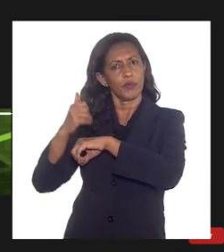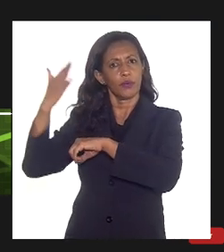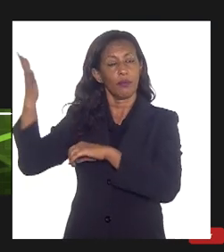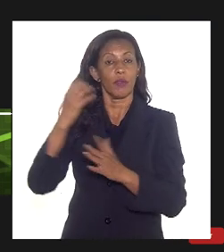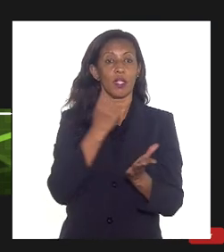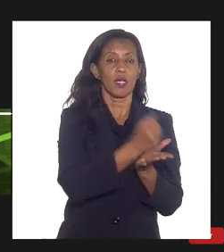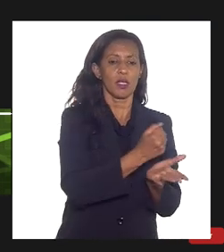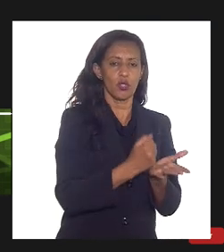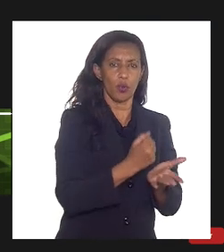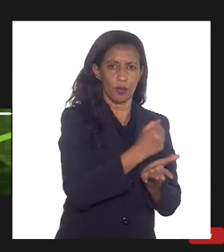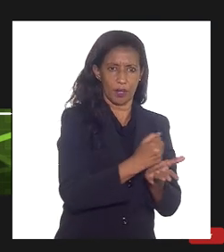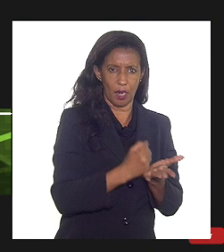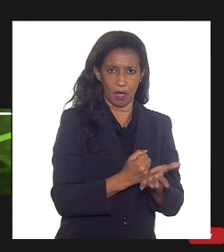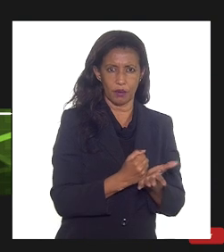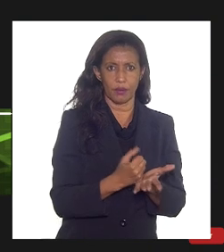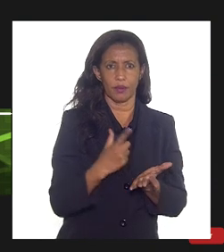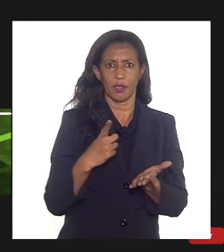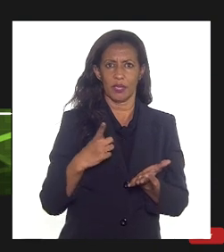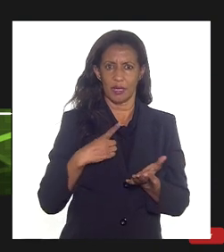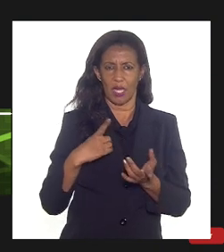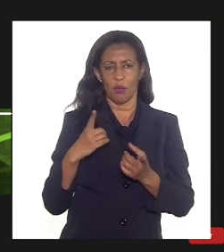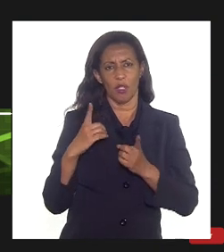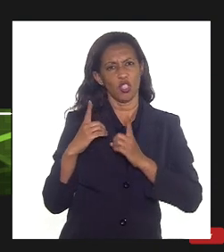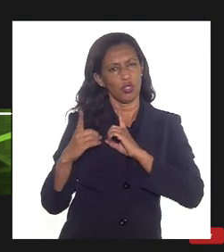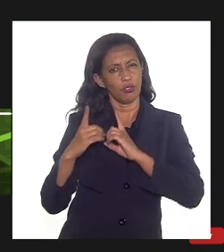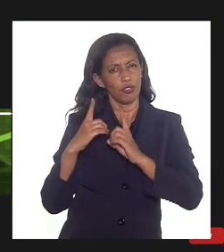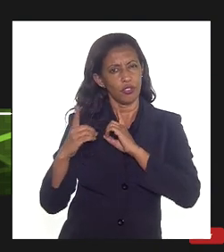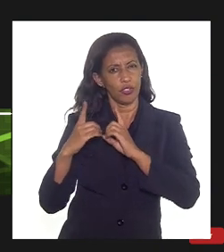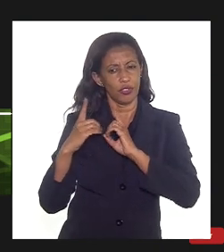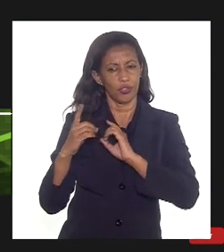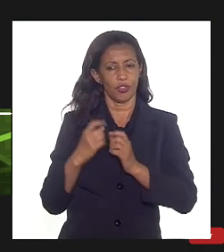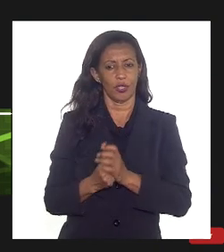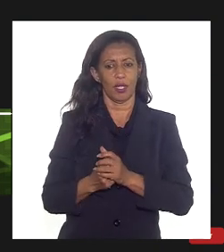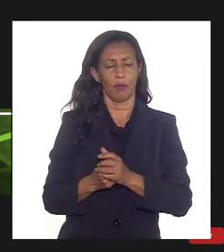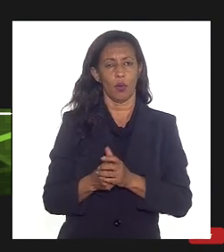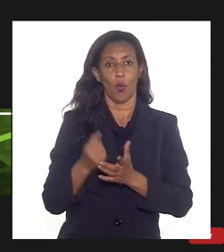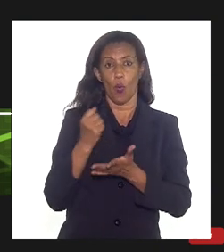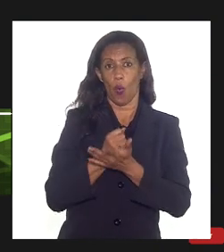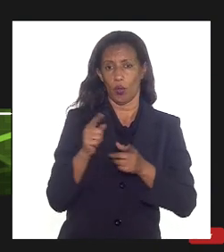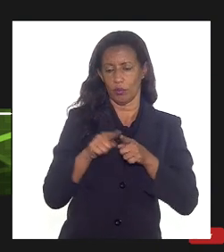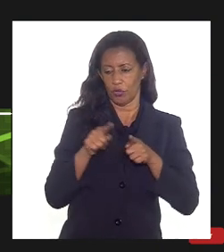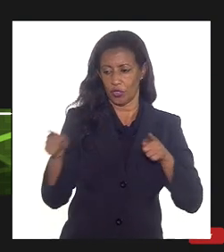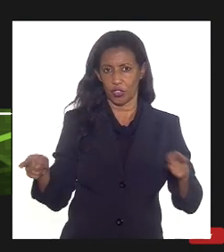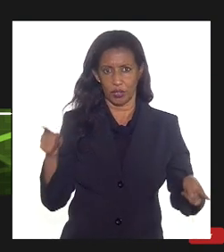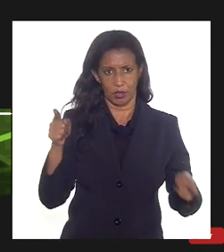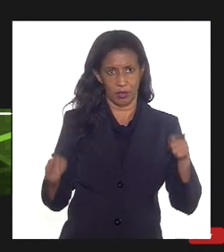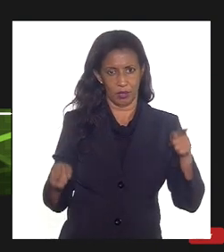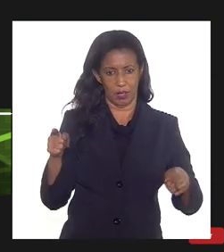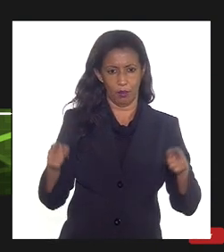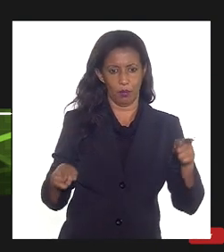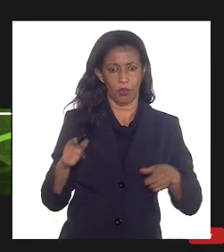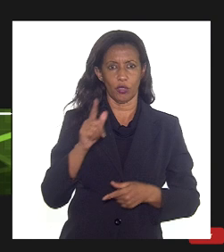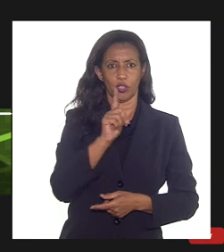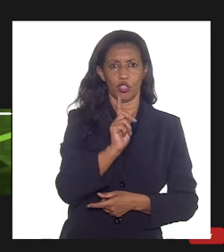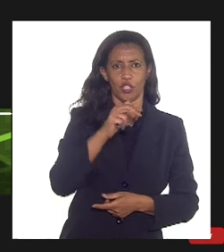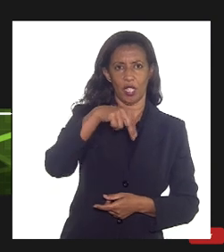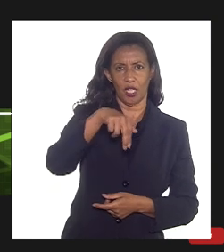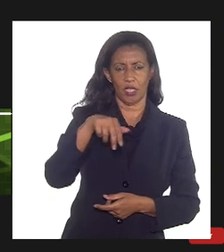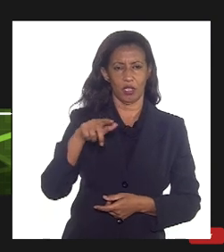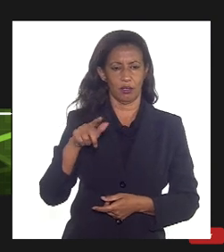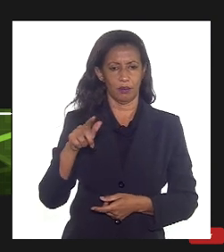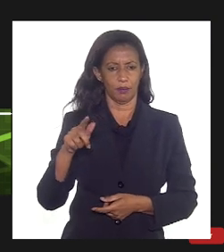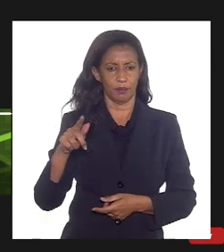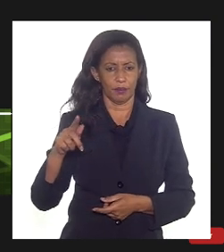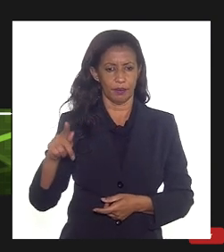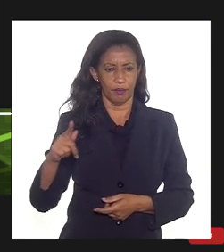eles tem uma dinâmica que você contrata por um período ou seja a tem um prazo de duração os NMG tem prazos aí variando de 1 ano